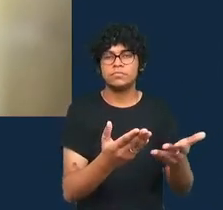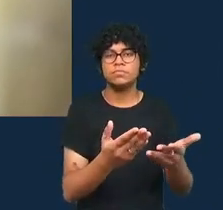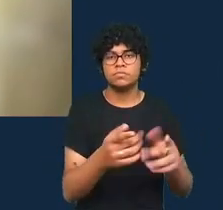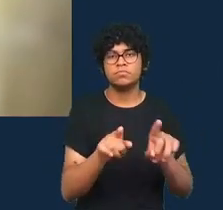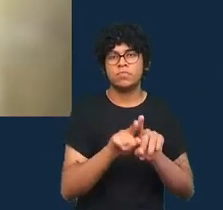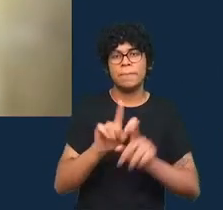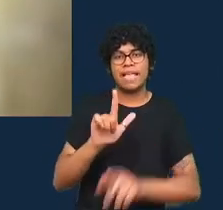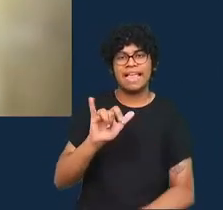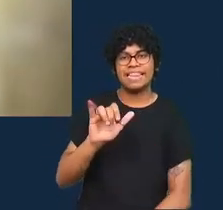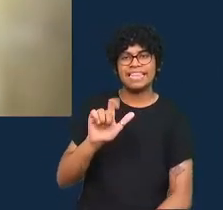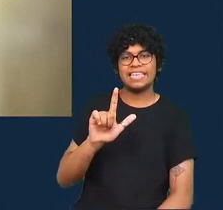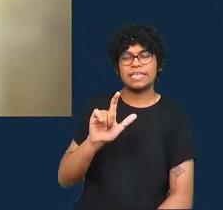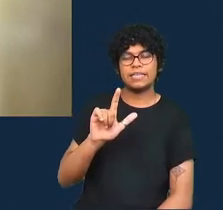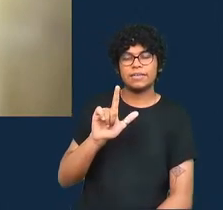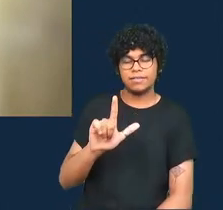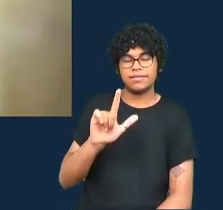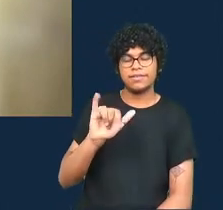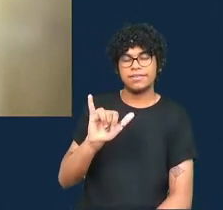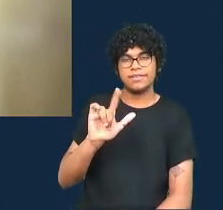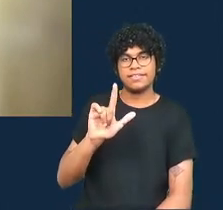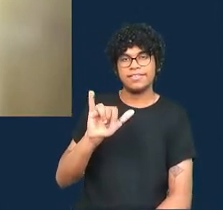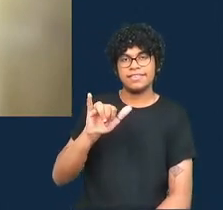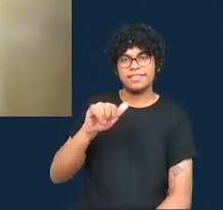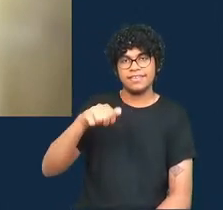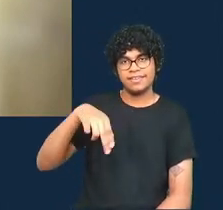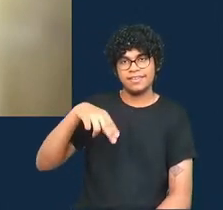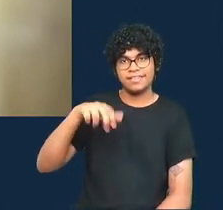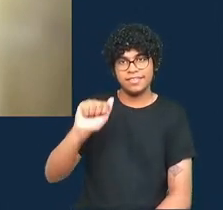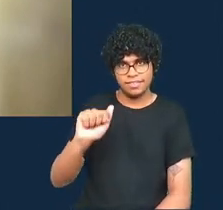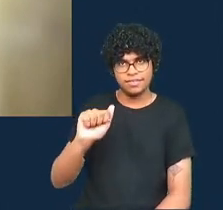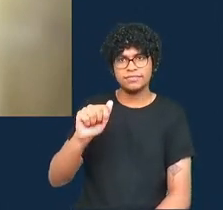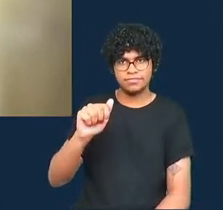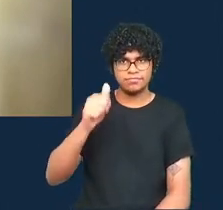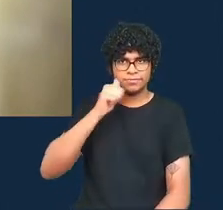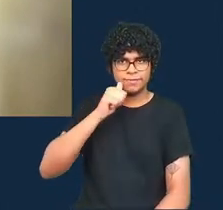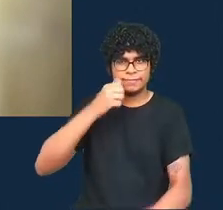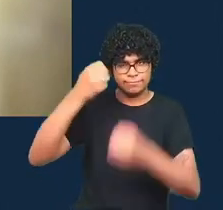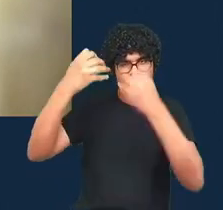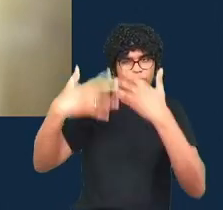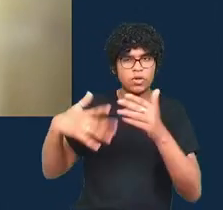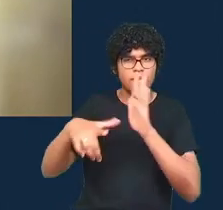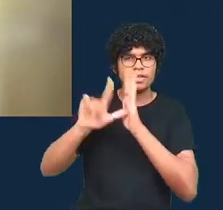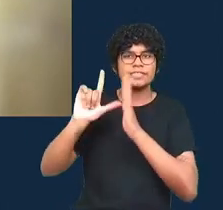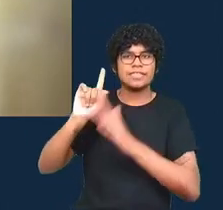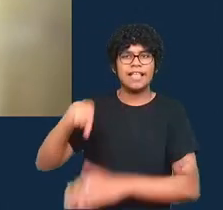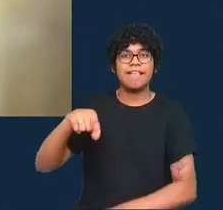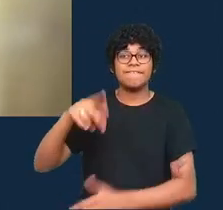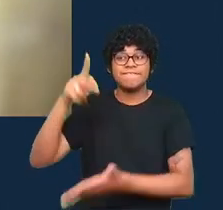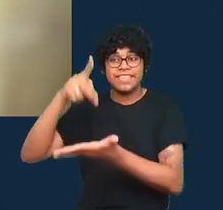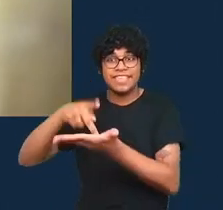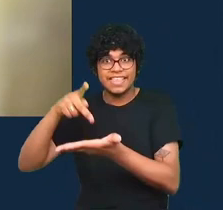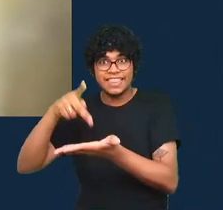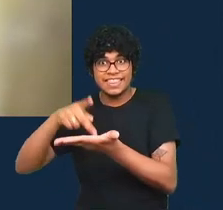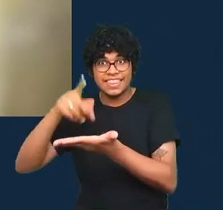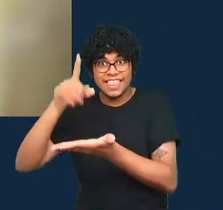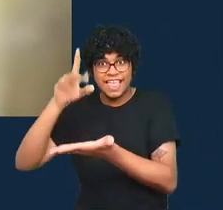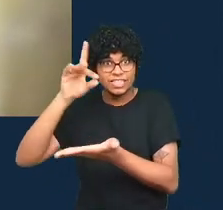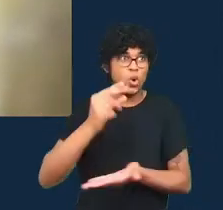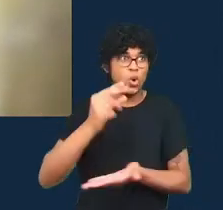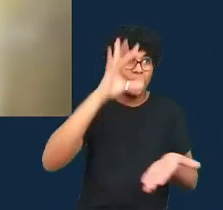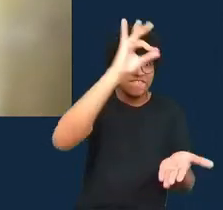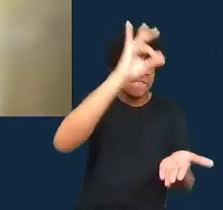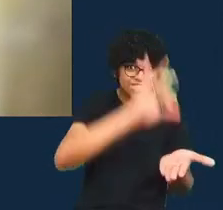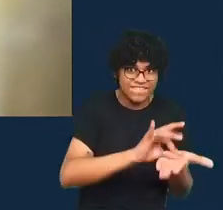distinção entre pós-fato e pós-verdade que eu acho que